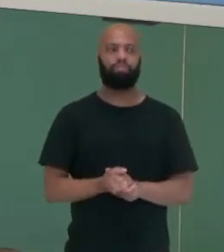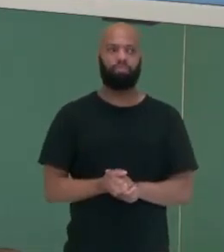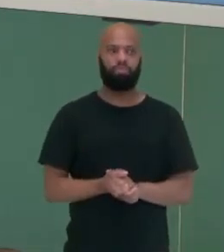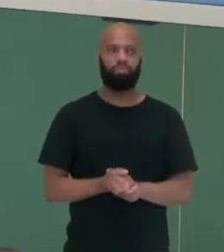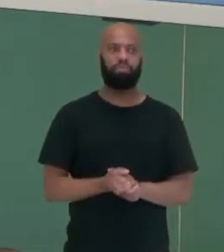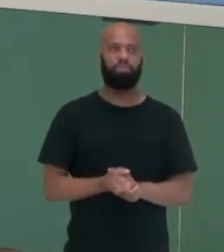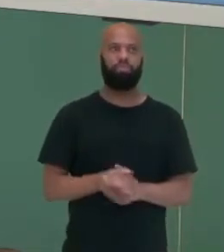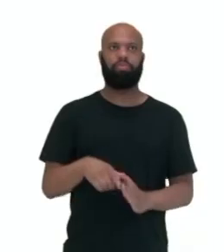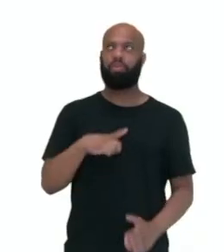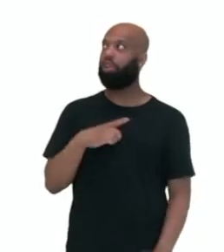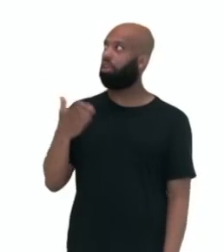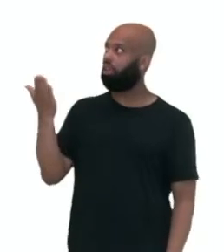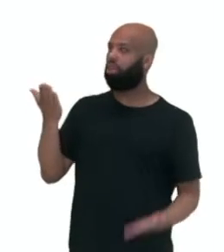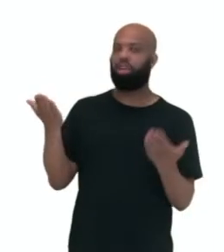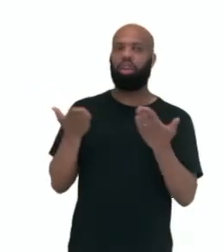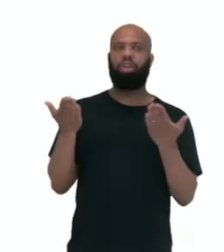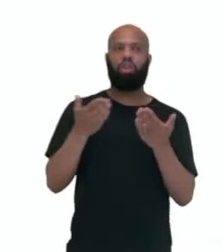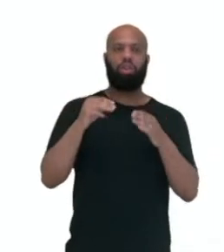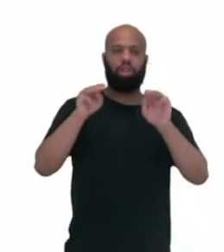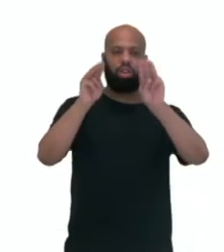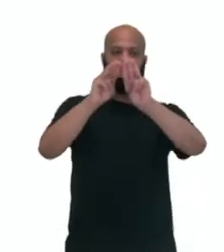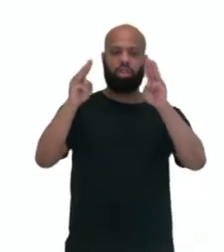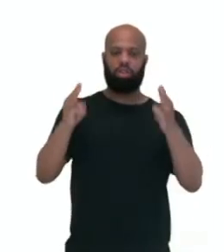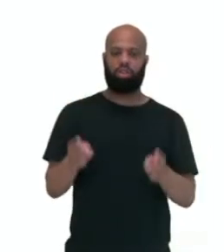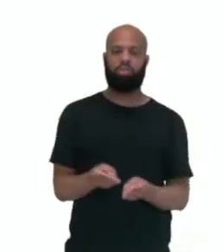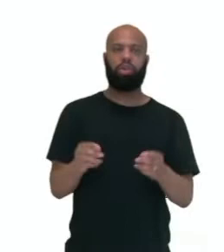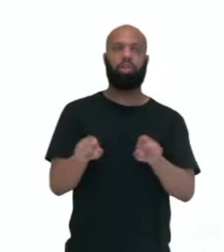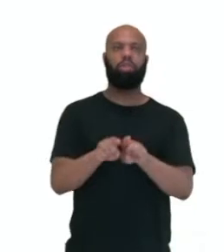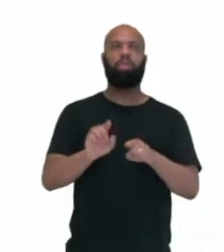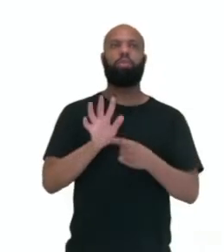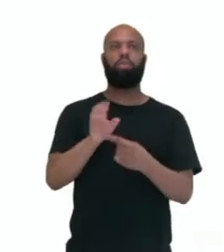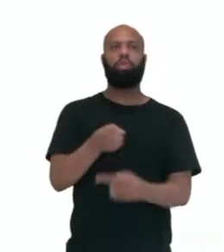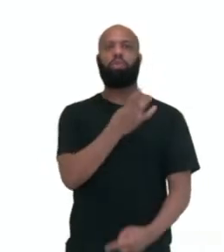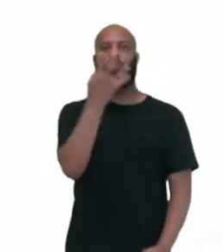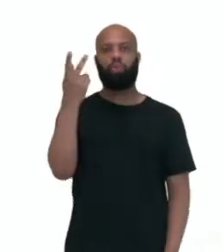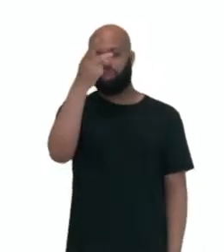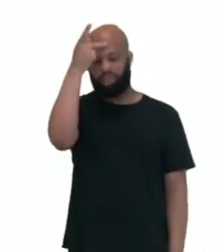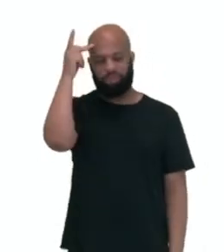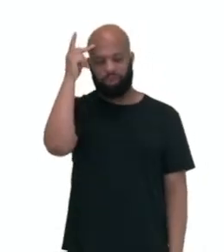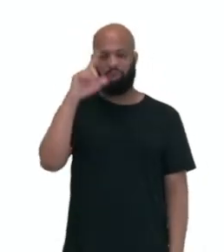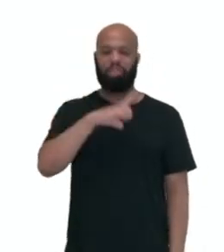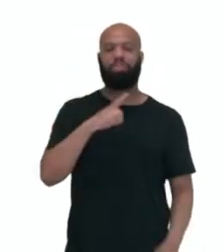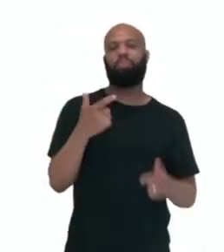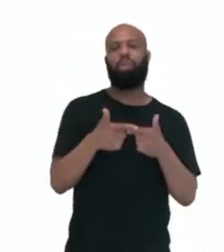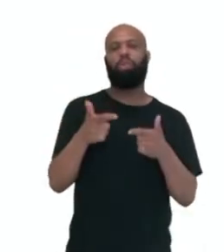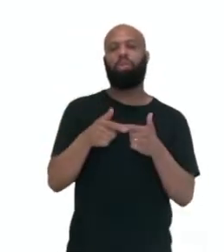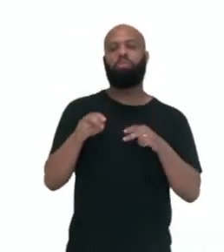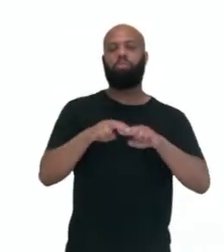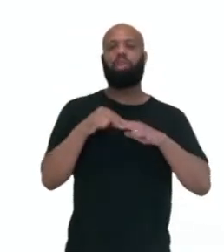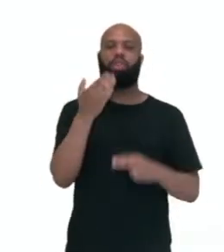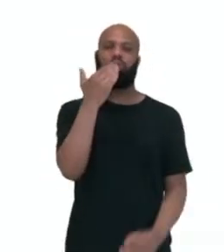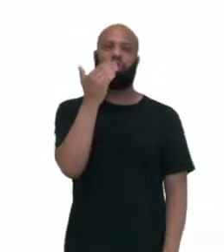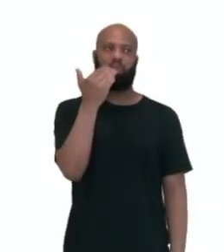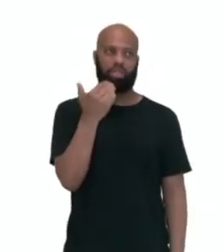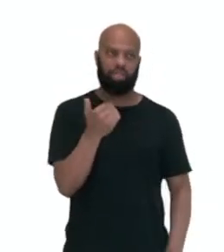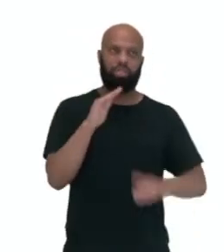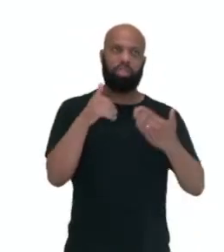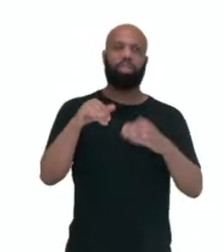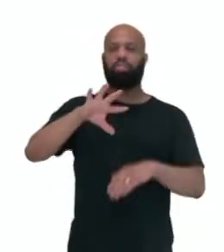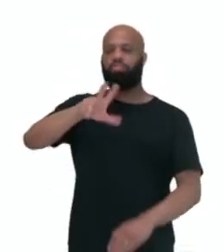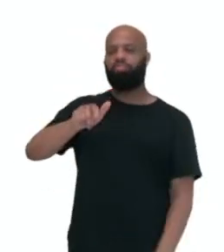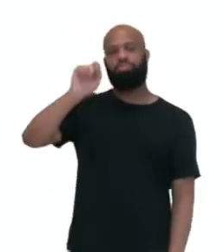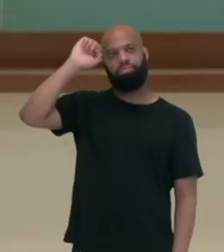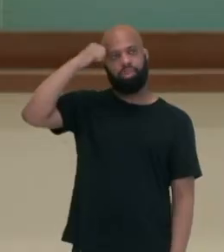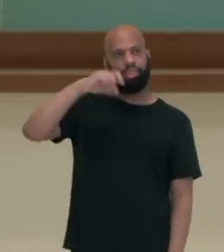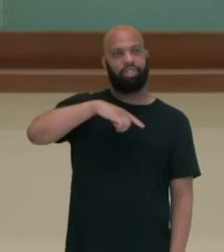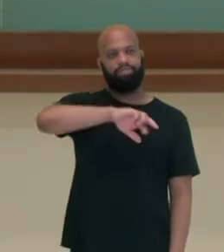e aqui temos um mapa também mostrando aí, olha só, a proporção de pessoas subnutridas. O continente africano, então, ele tem um alto índice de